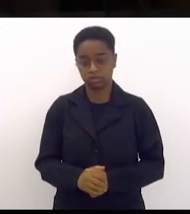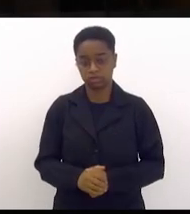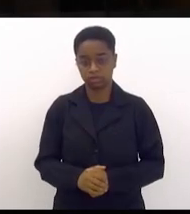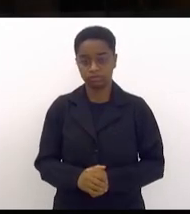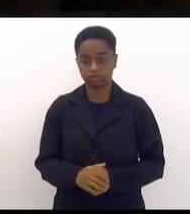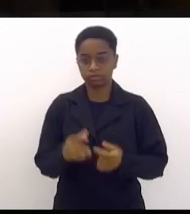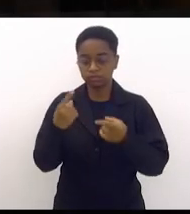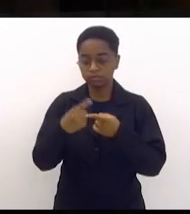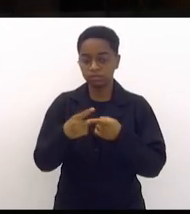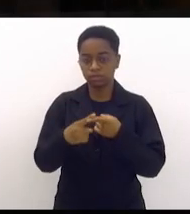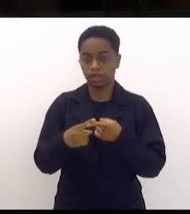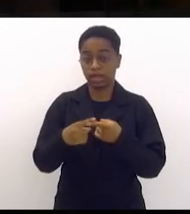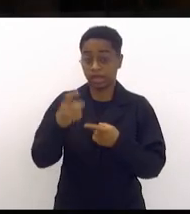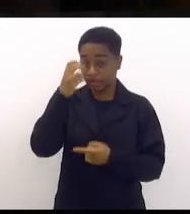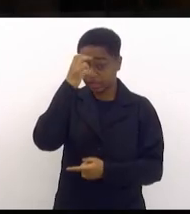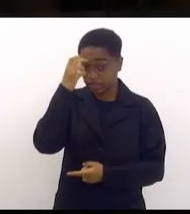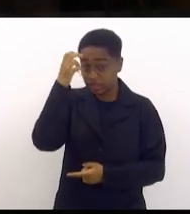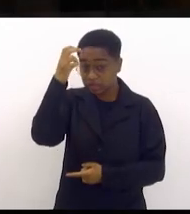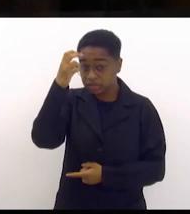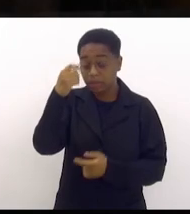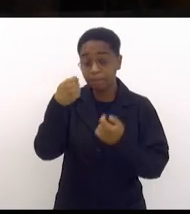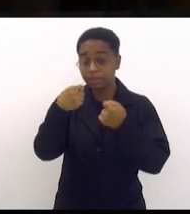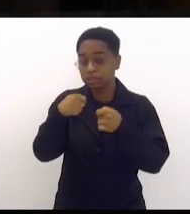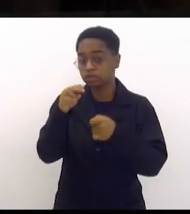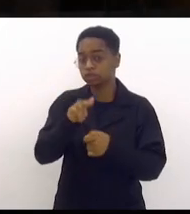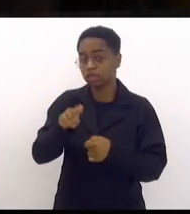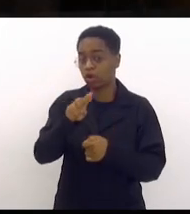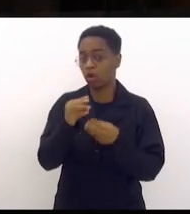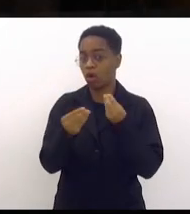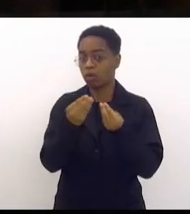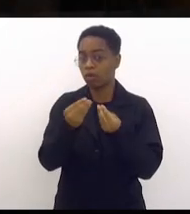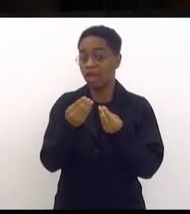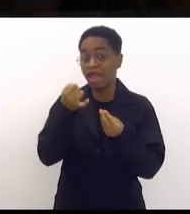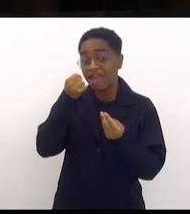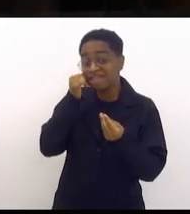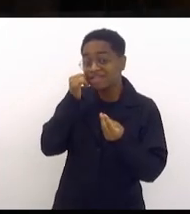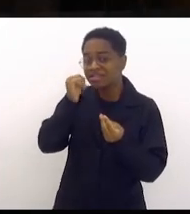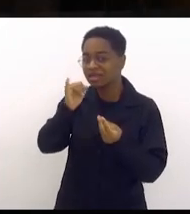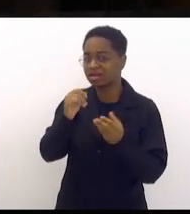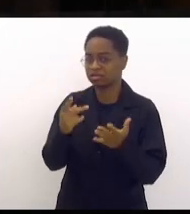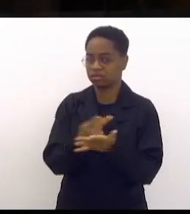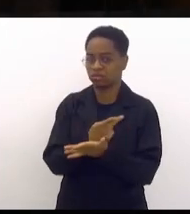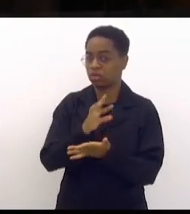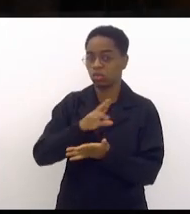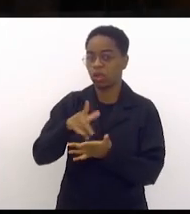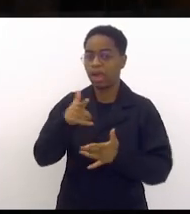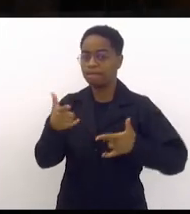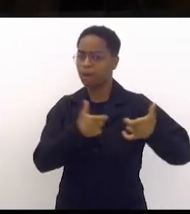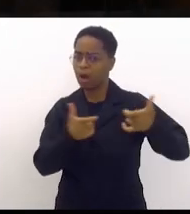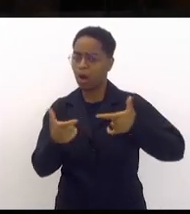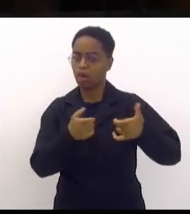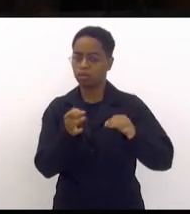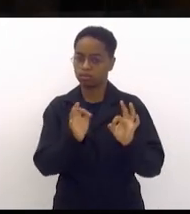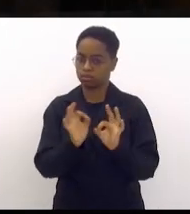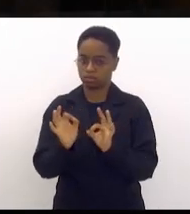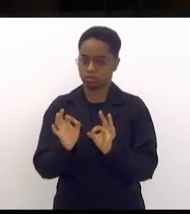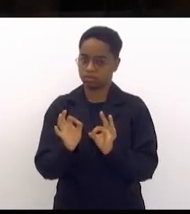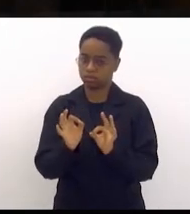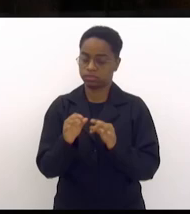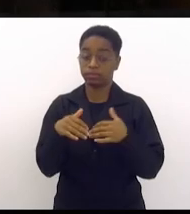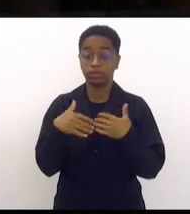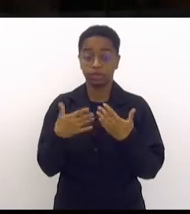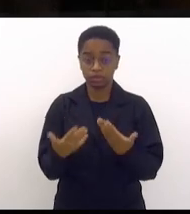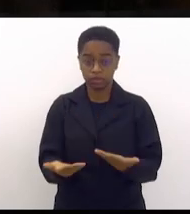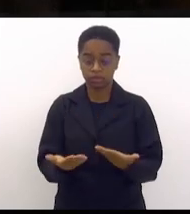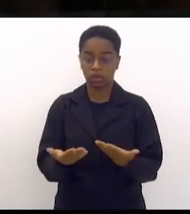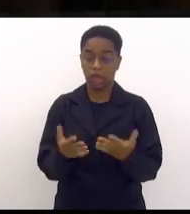a inteligência, ela precisa ser utilizada para a prevenção e não para uma lógica de confronto. Então,